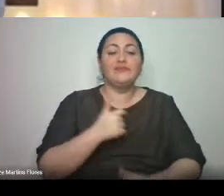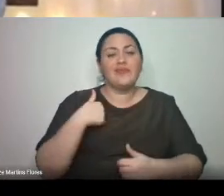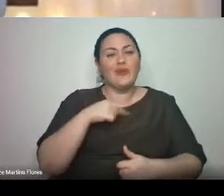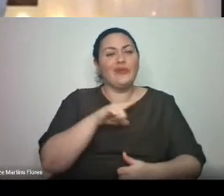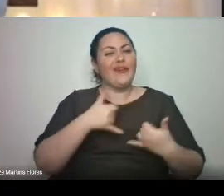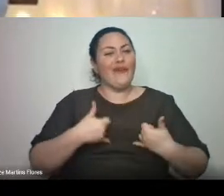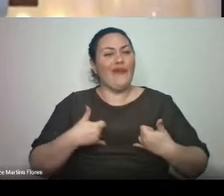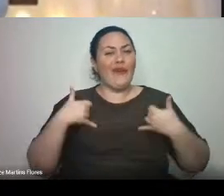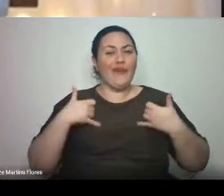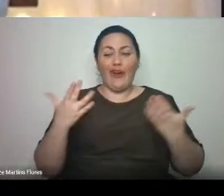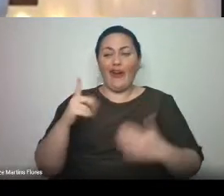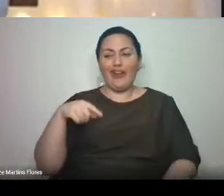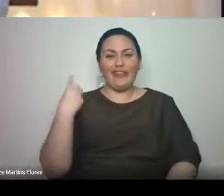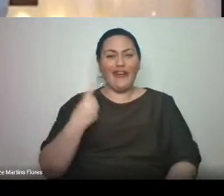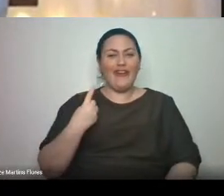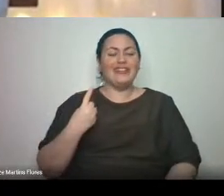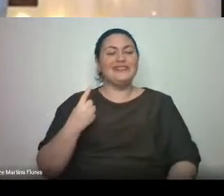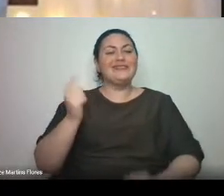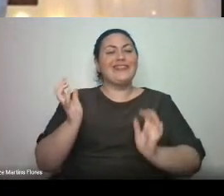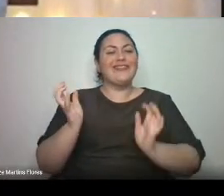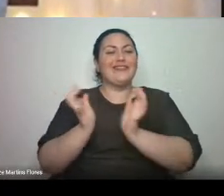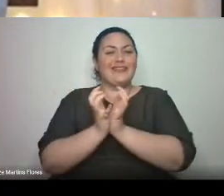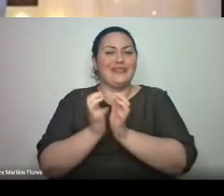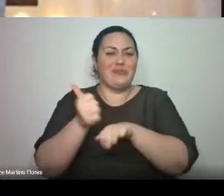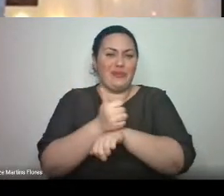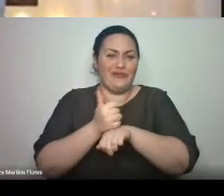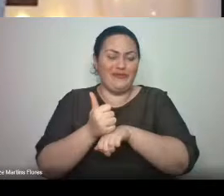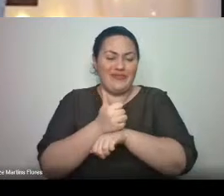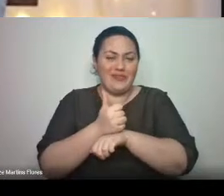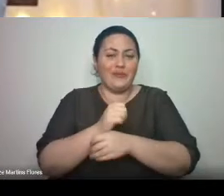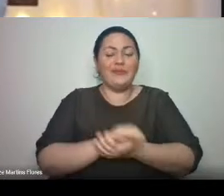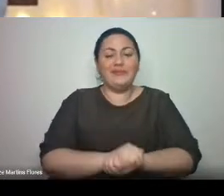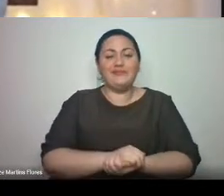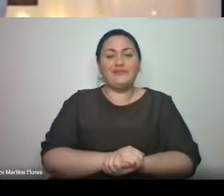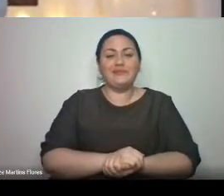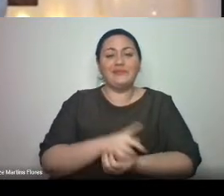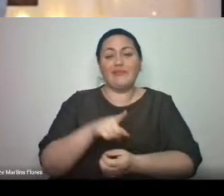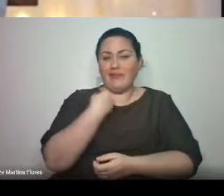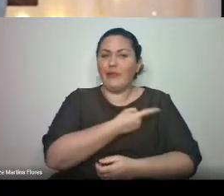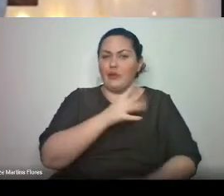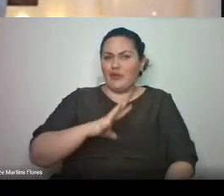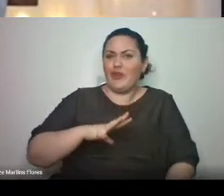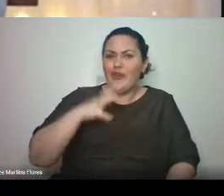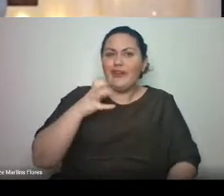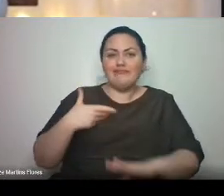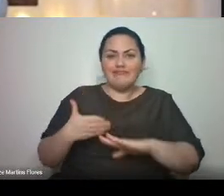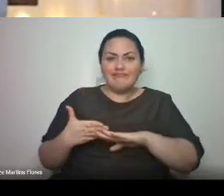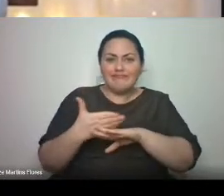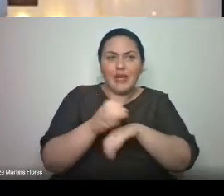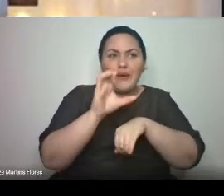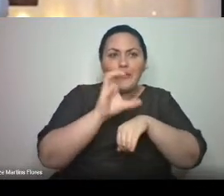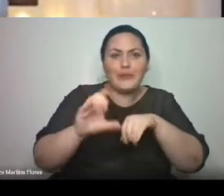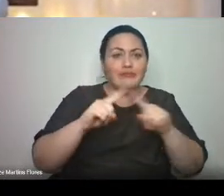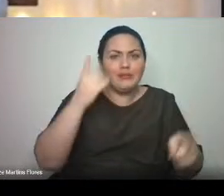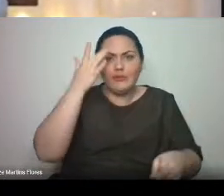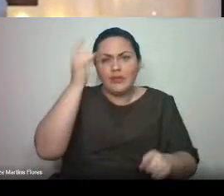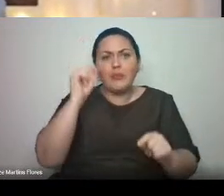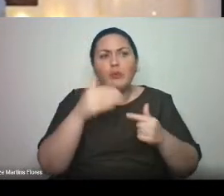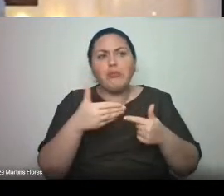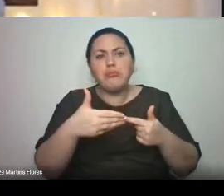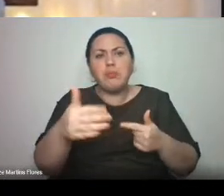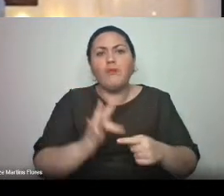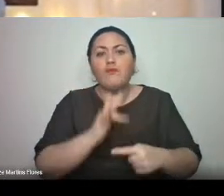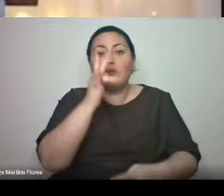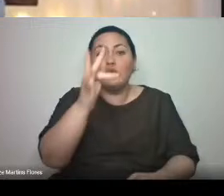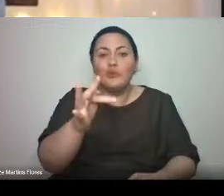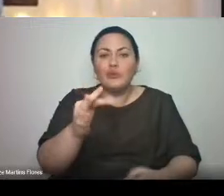profissão. Fomos muito corajosos quando ingressamos em um curso sem ter muita certeza do que viria pela frente. E hoje podemos